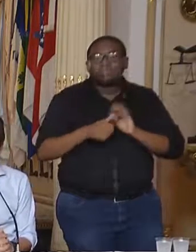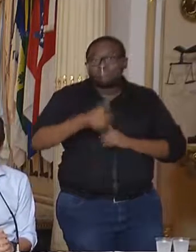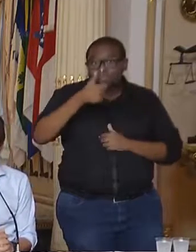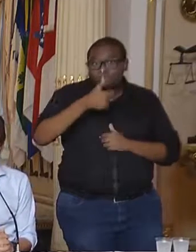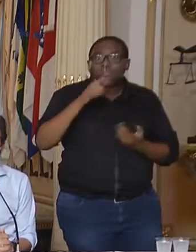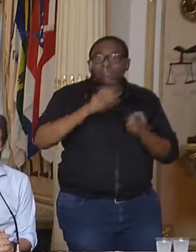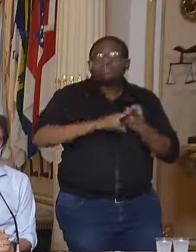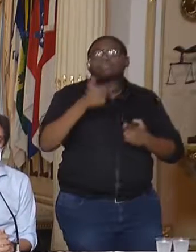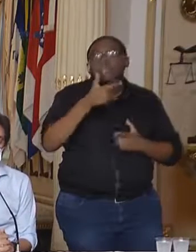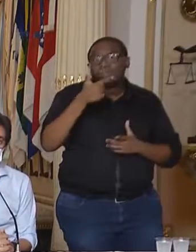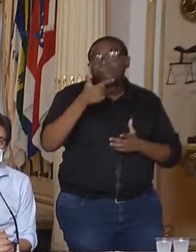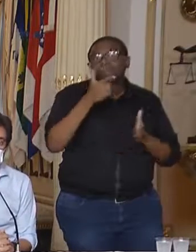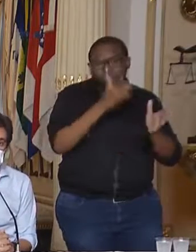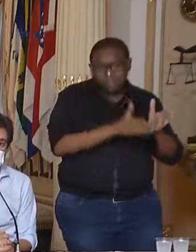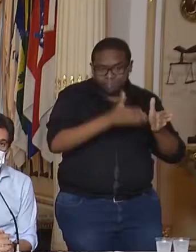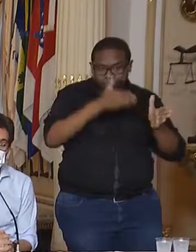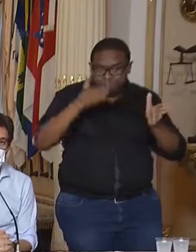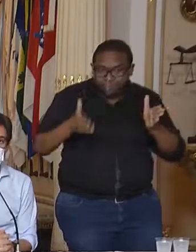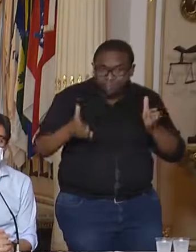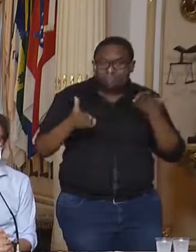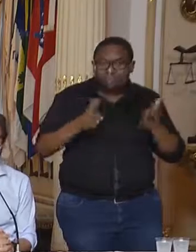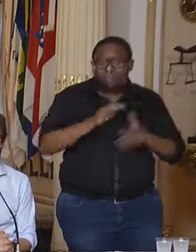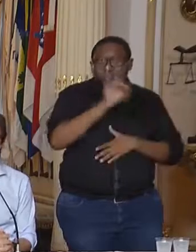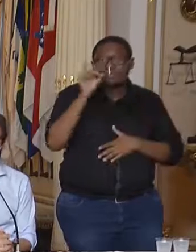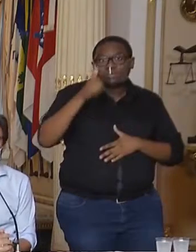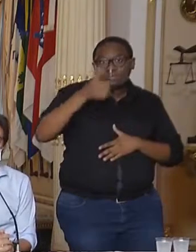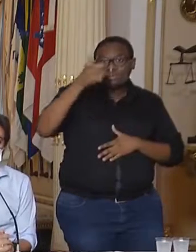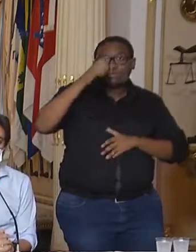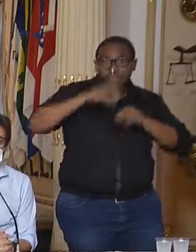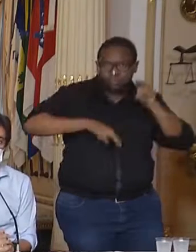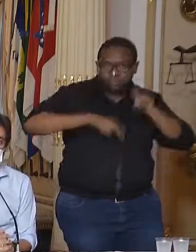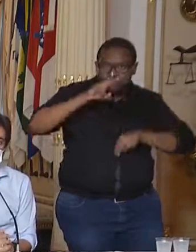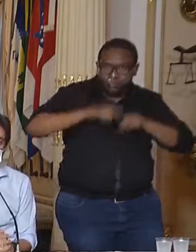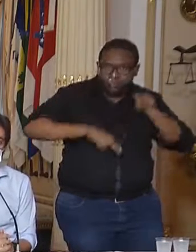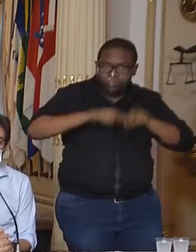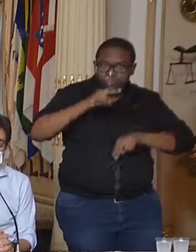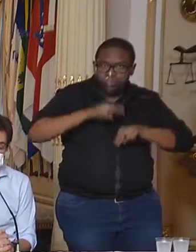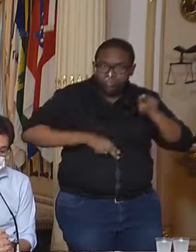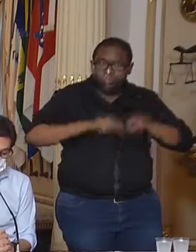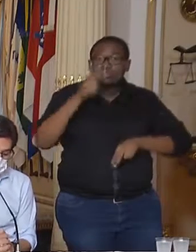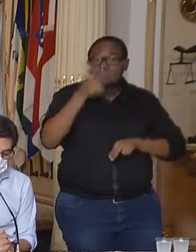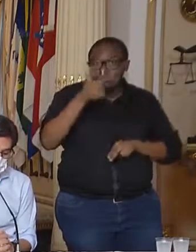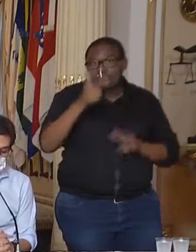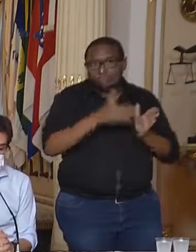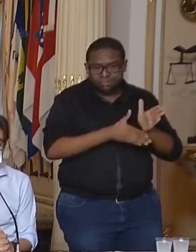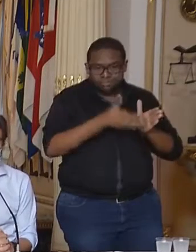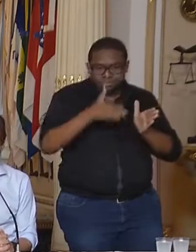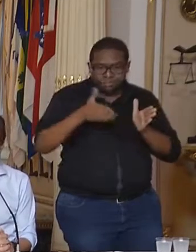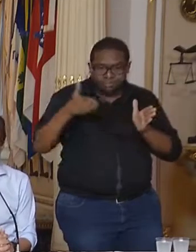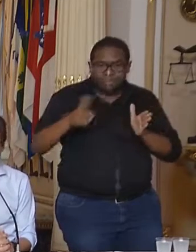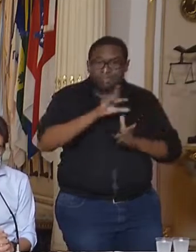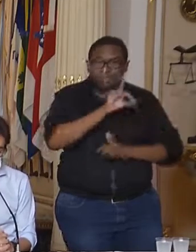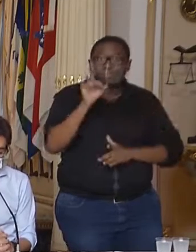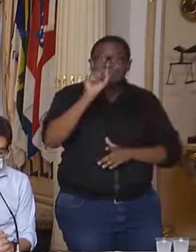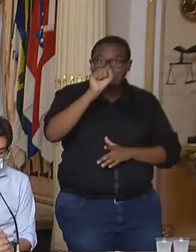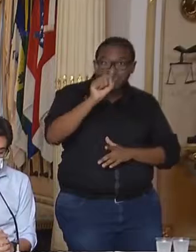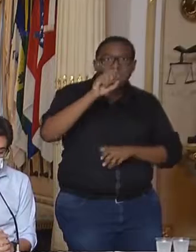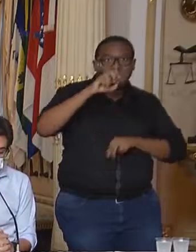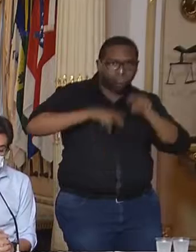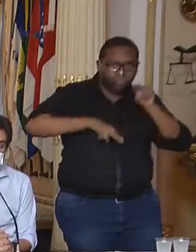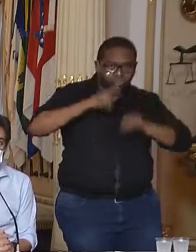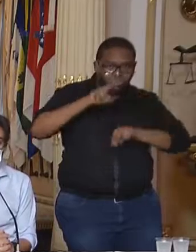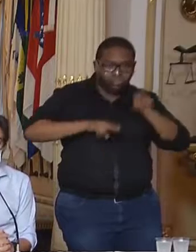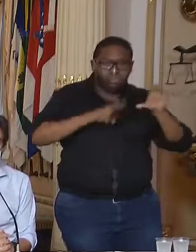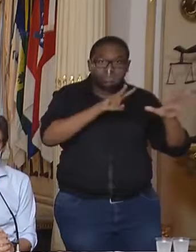segunda etapa, a partir do dia 1º de junho e a segunda etapa no dia 8 de junho. Na semana passada,